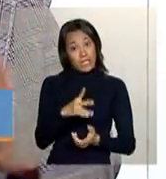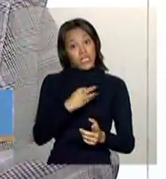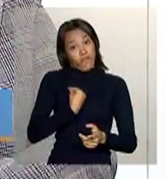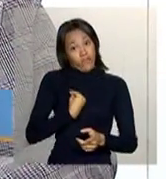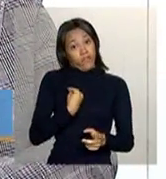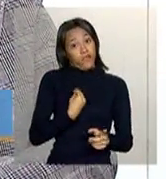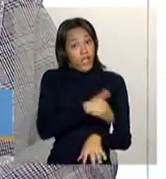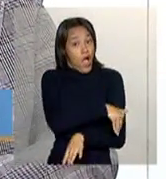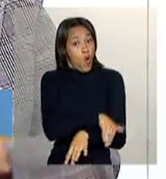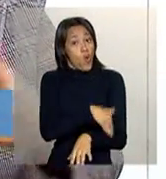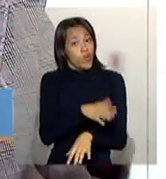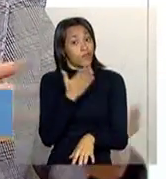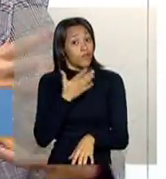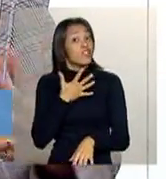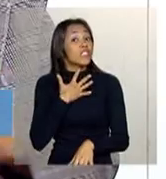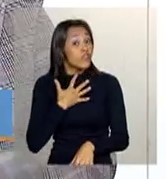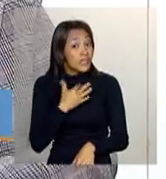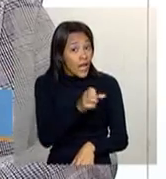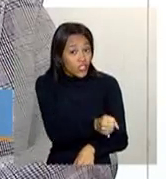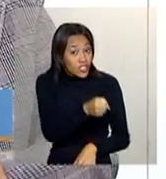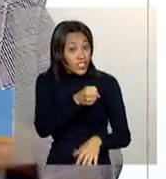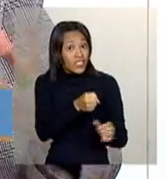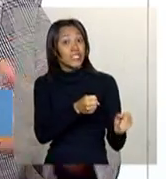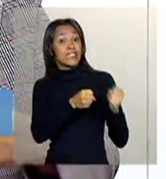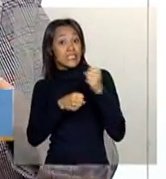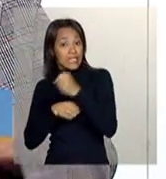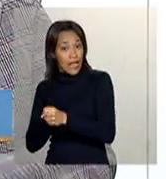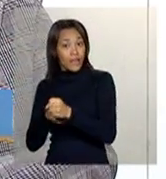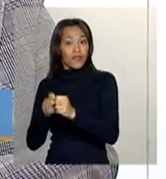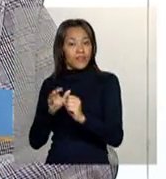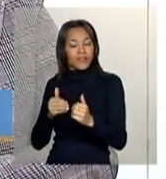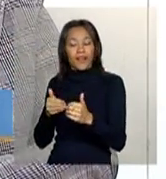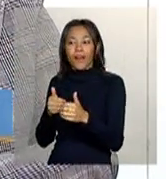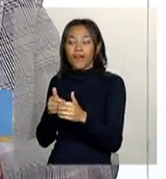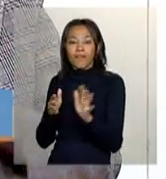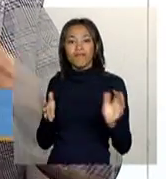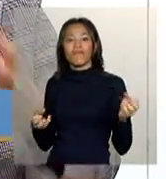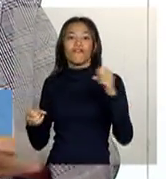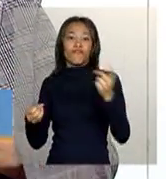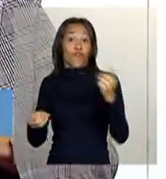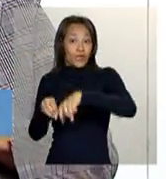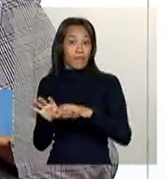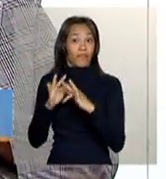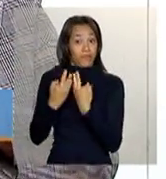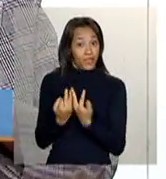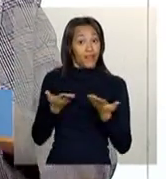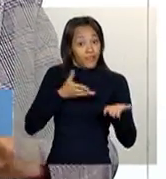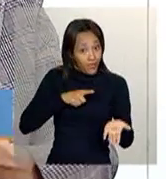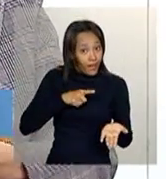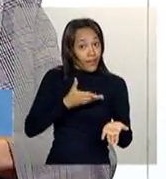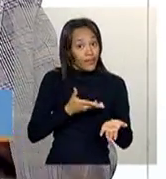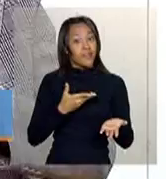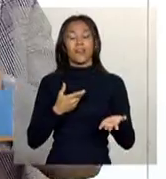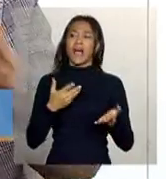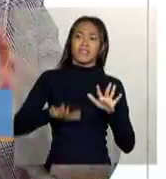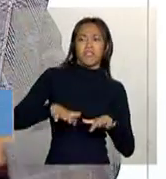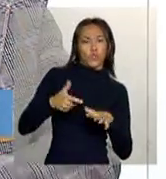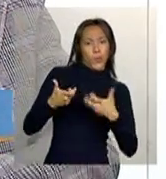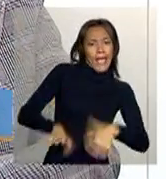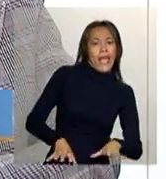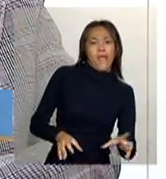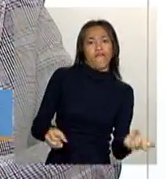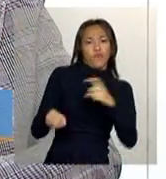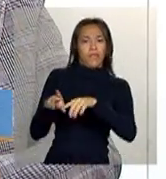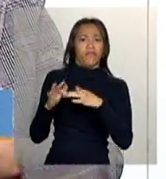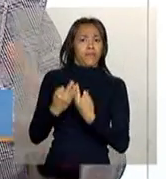rua, até sair da situação de rua, se aproximar da família. Tem vários casos ali de não se aproximar e tudo conseguir realmente